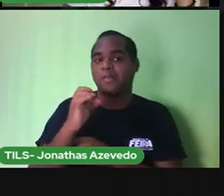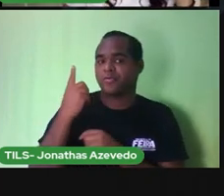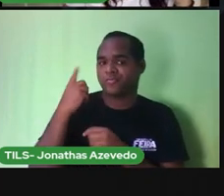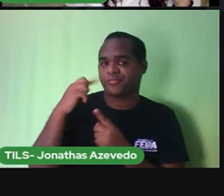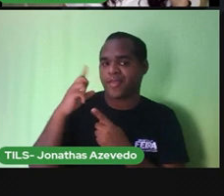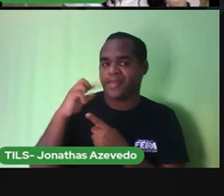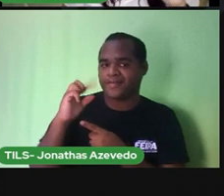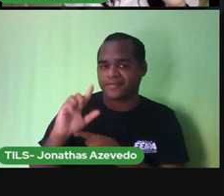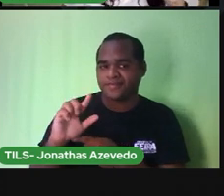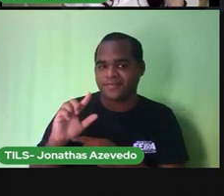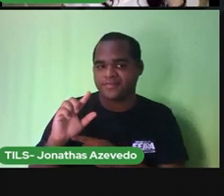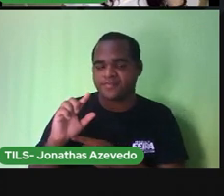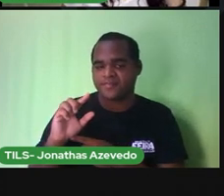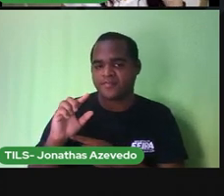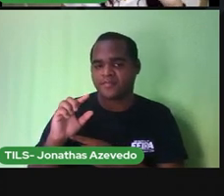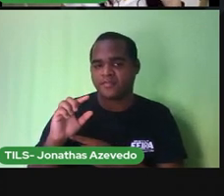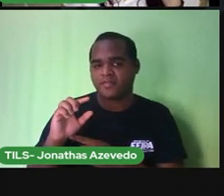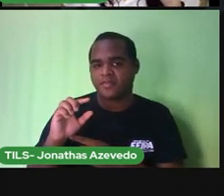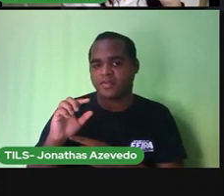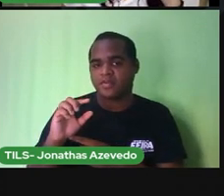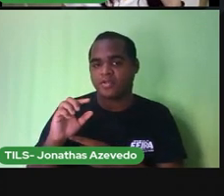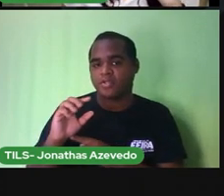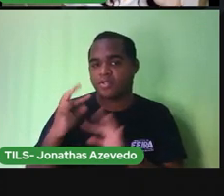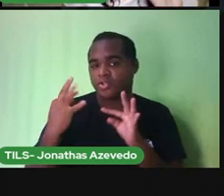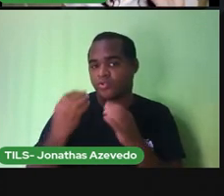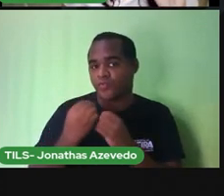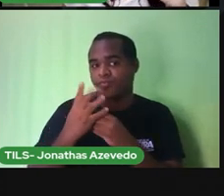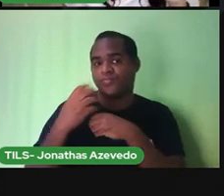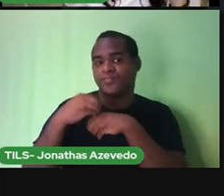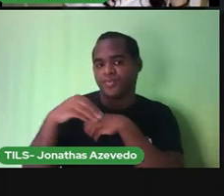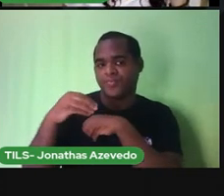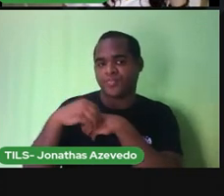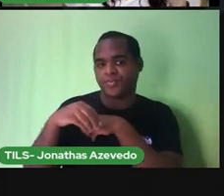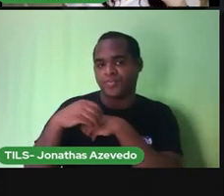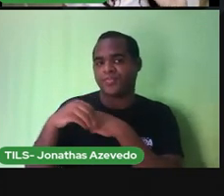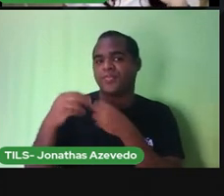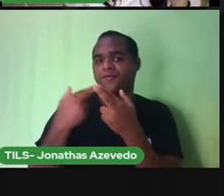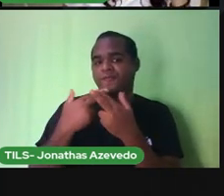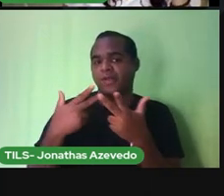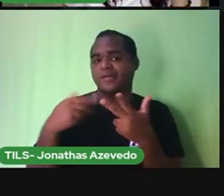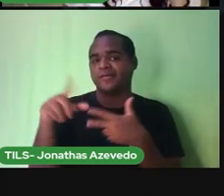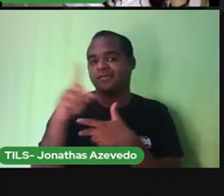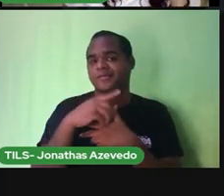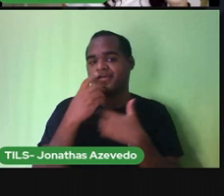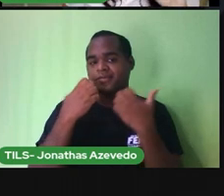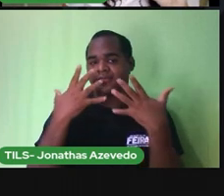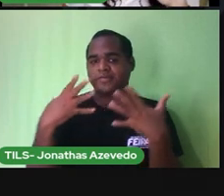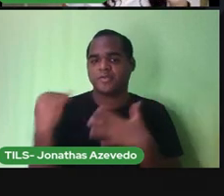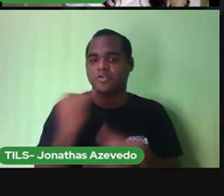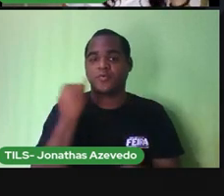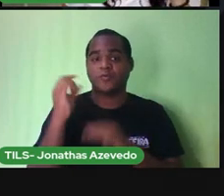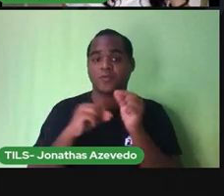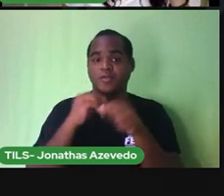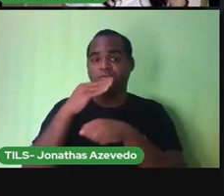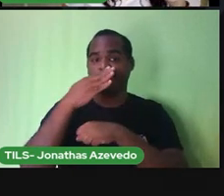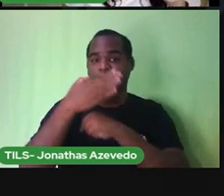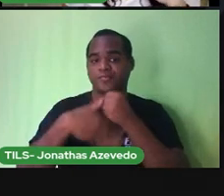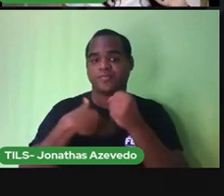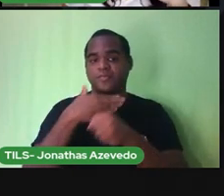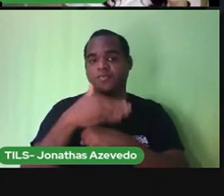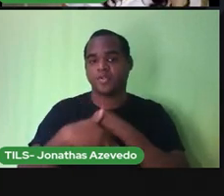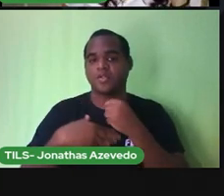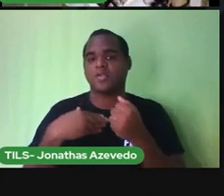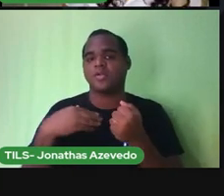isso mesmo gente todas as informações estão nos rótulos e nós